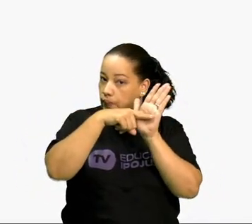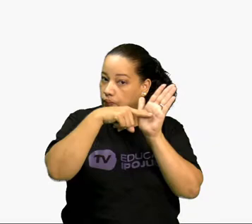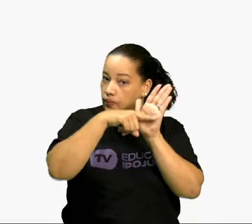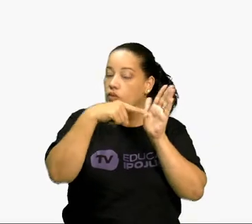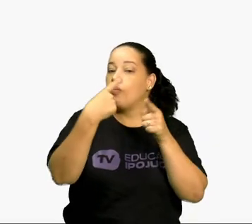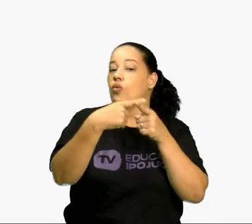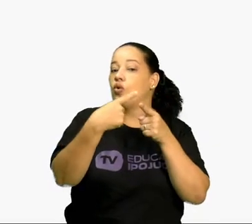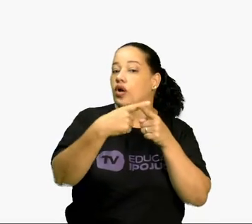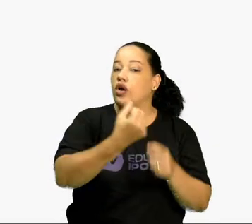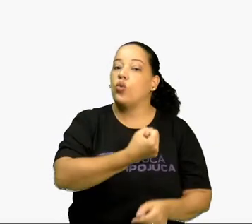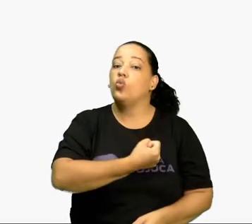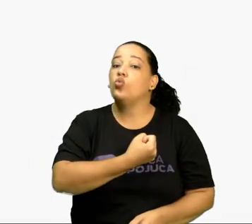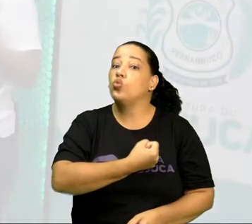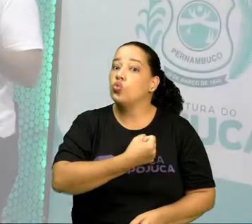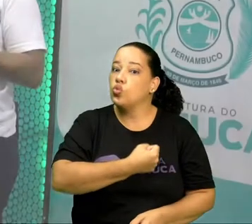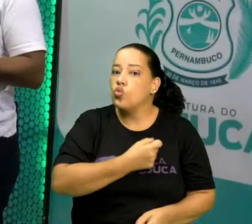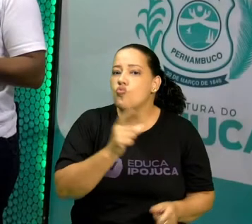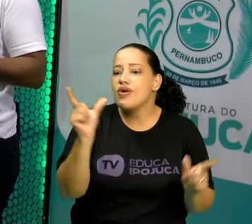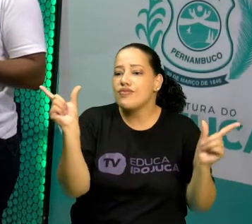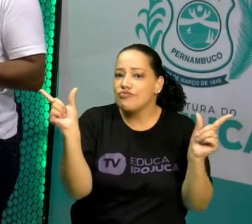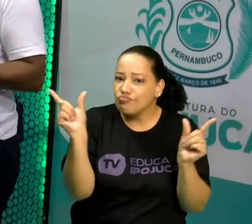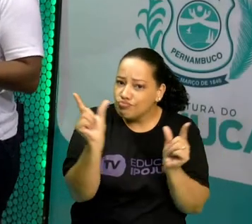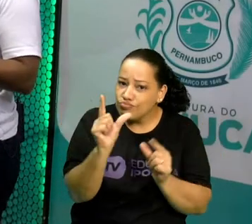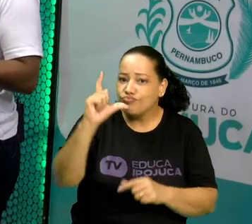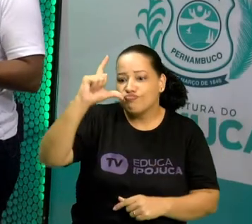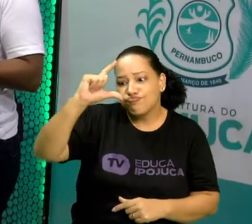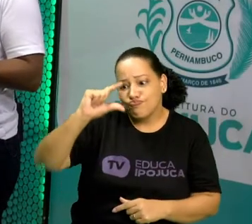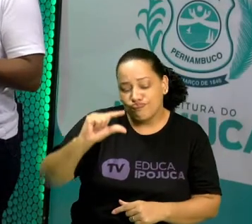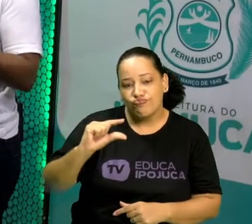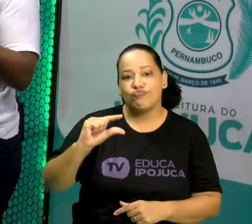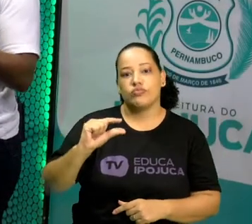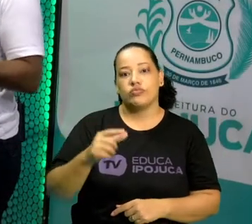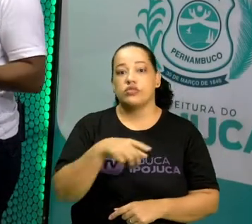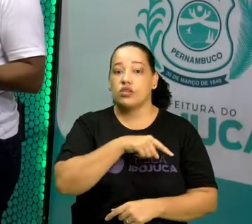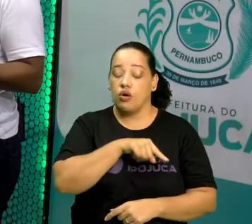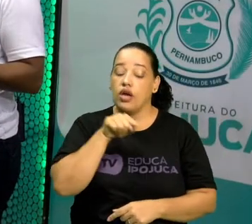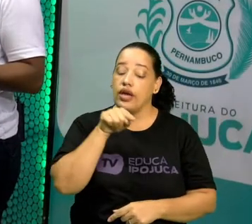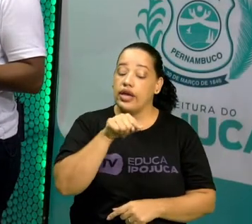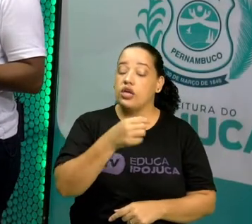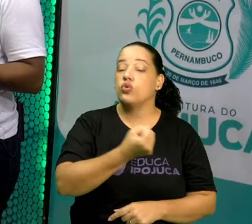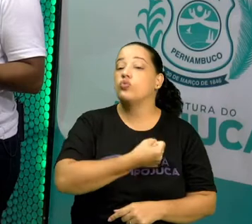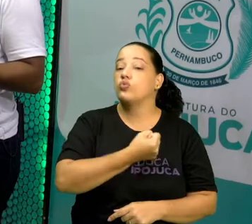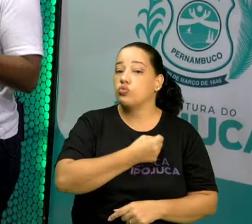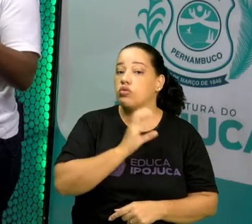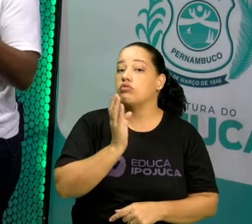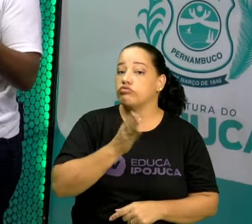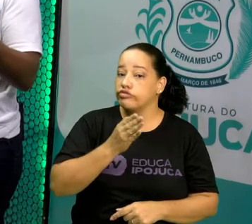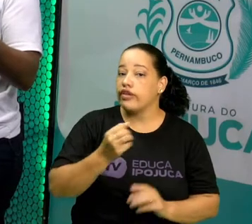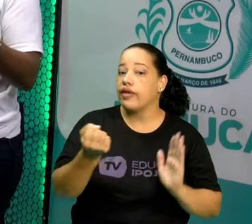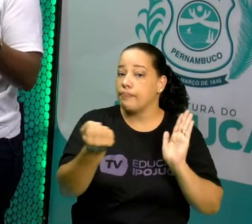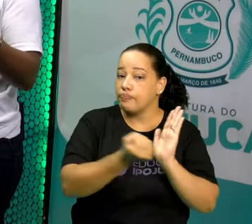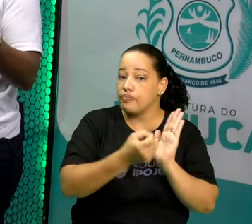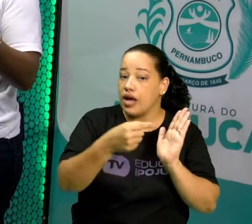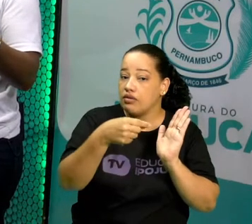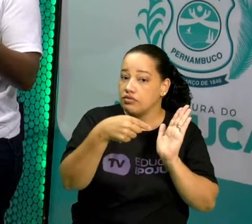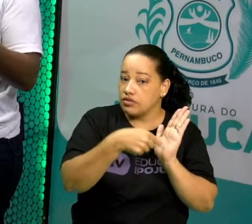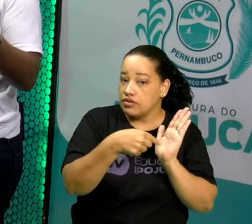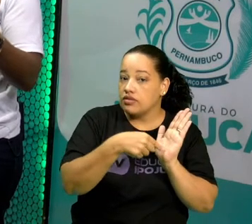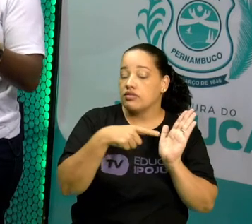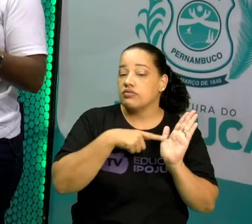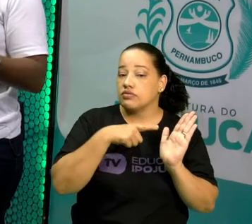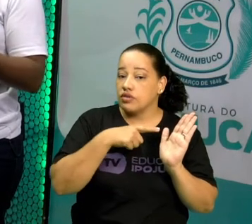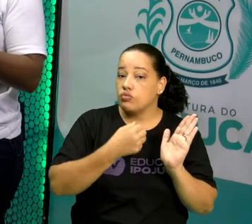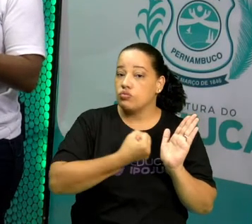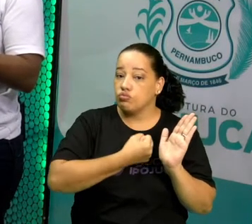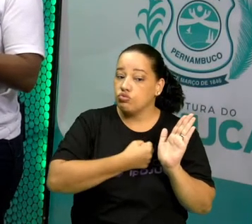muito pequeno. Ok? Os dois números estão em notação científica. Olha aí o que eu disse.